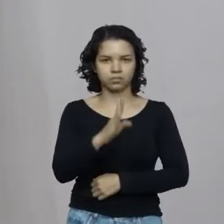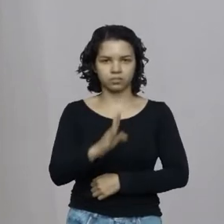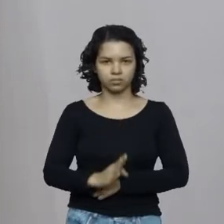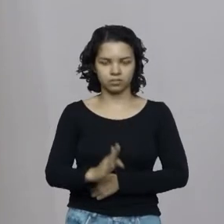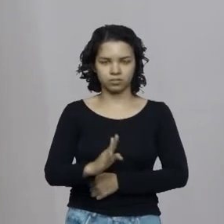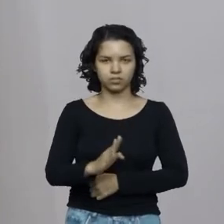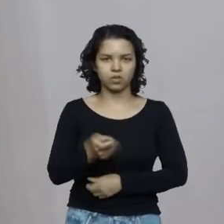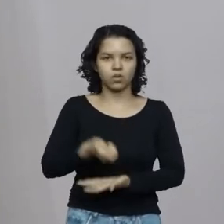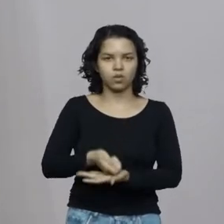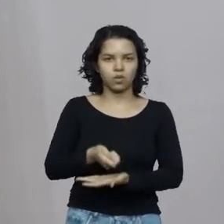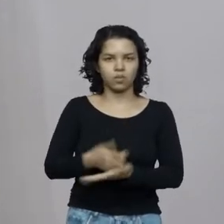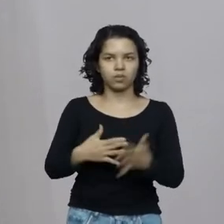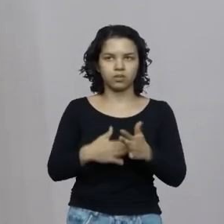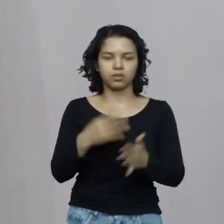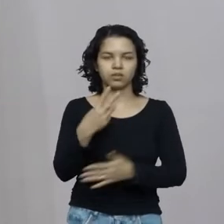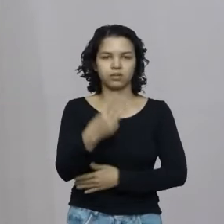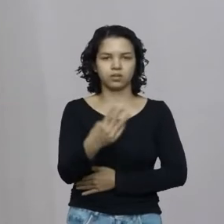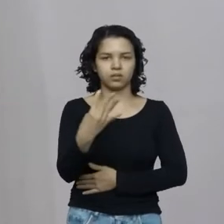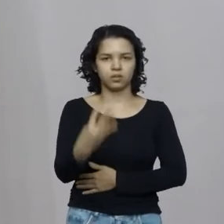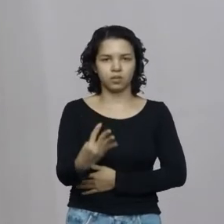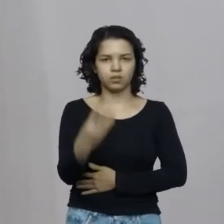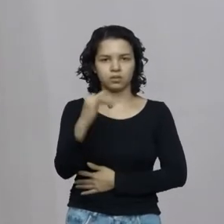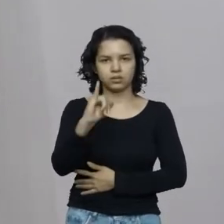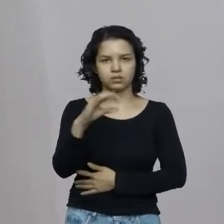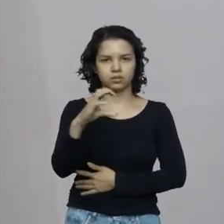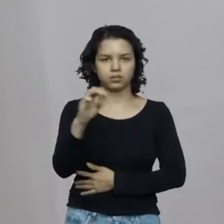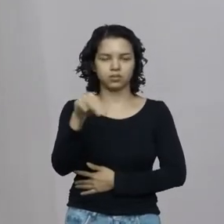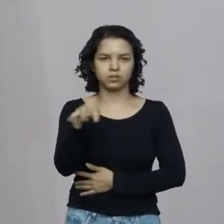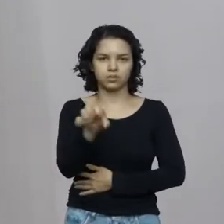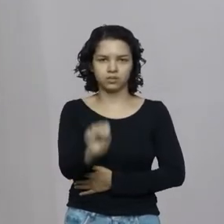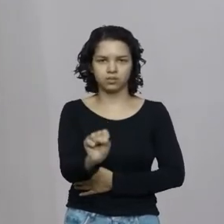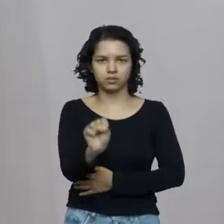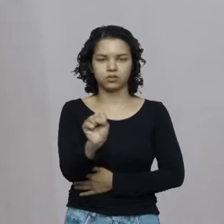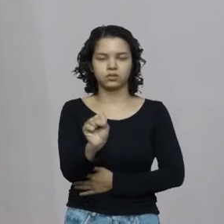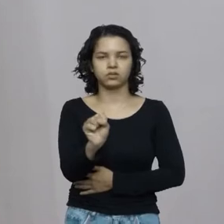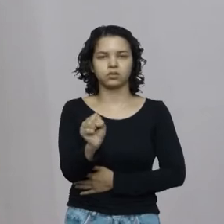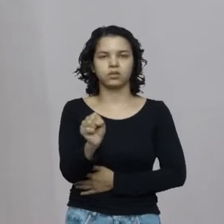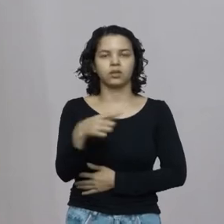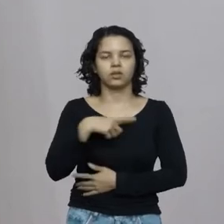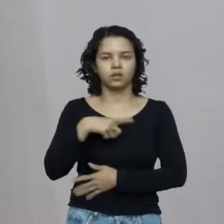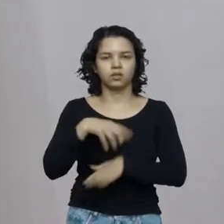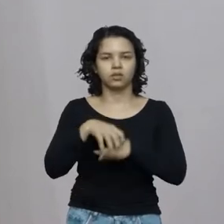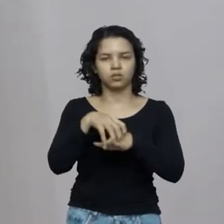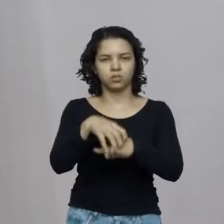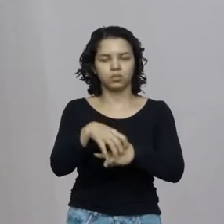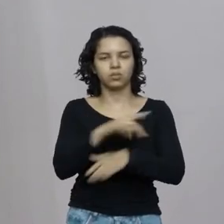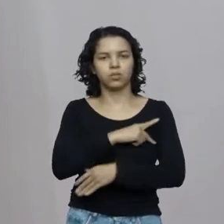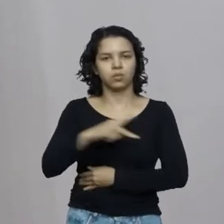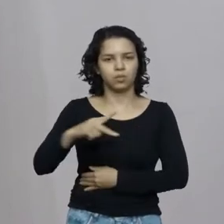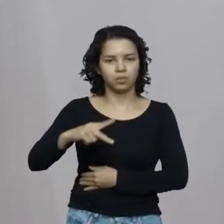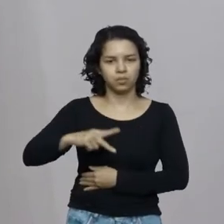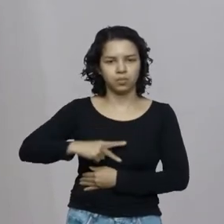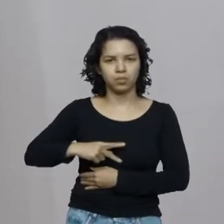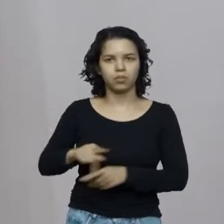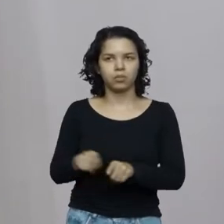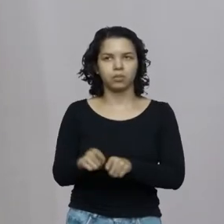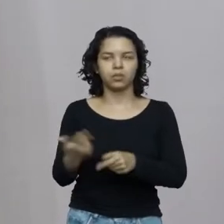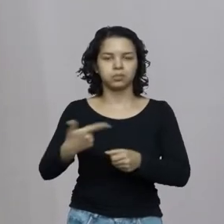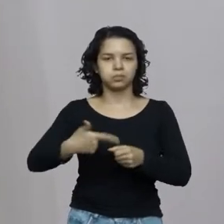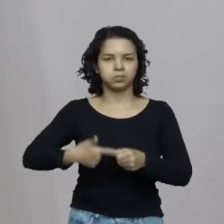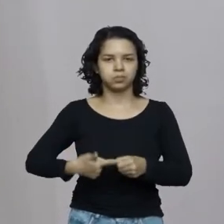34% de ICMS. Isso em cima de transporte, público, combustíveis,